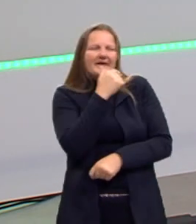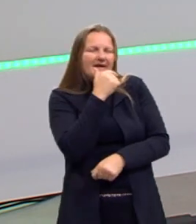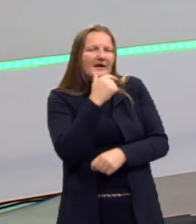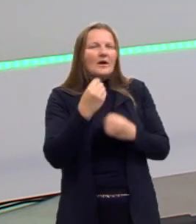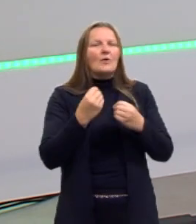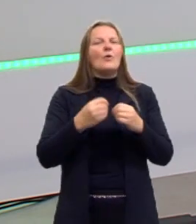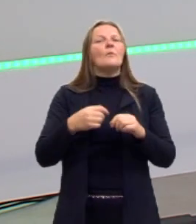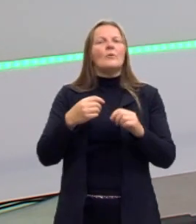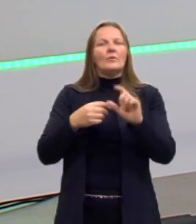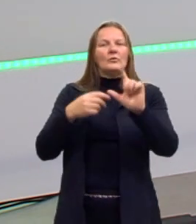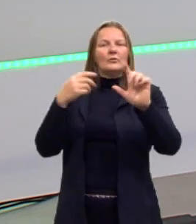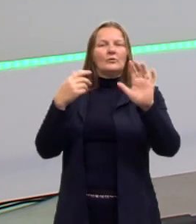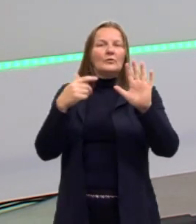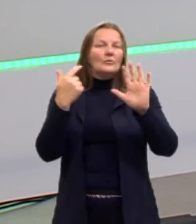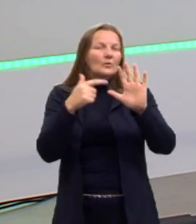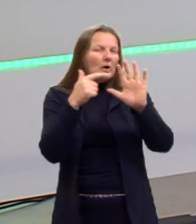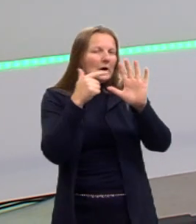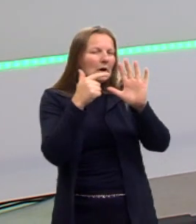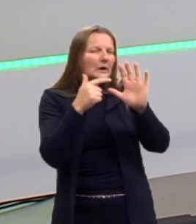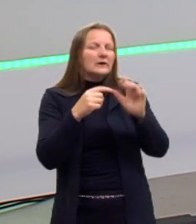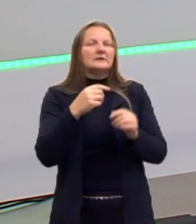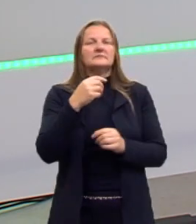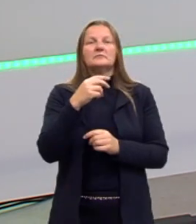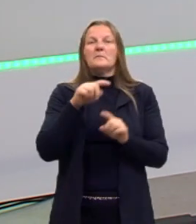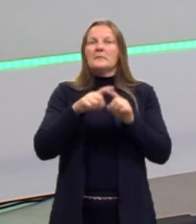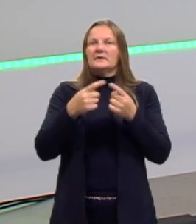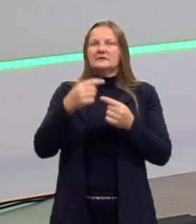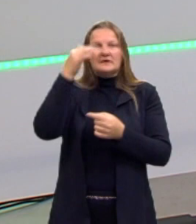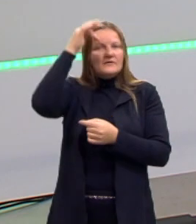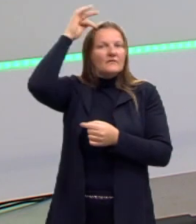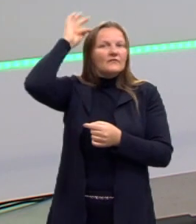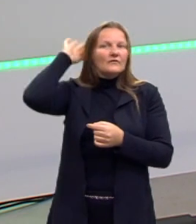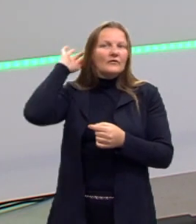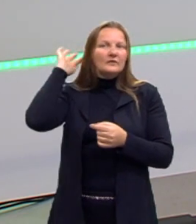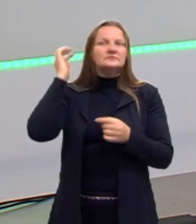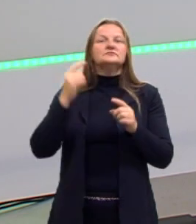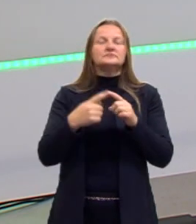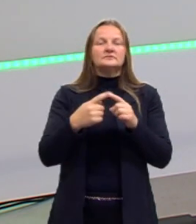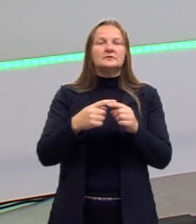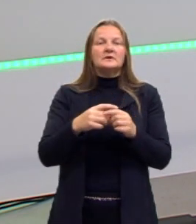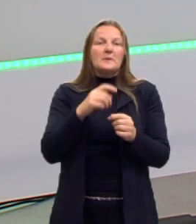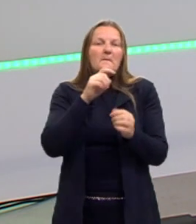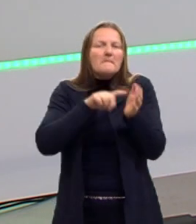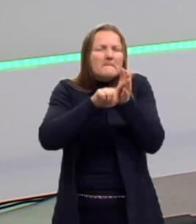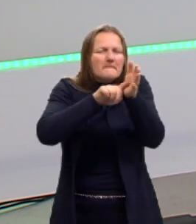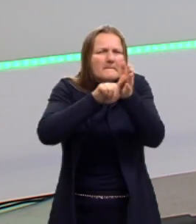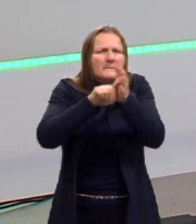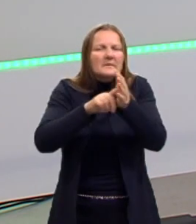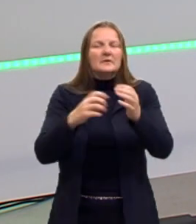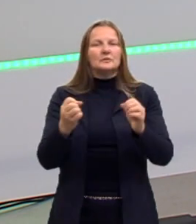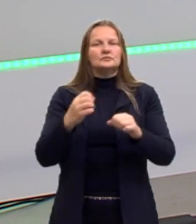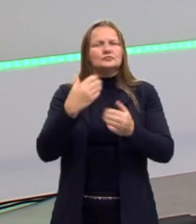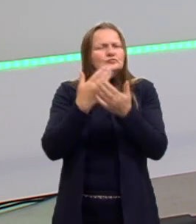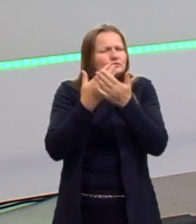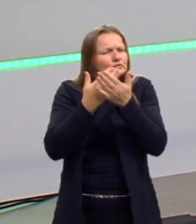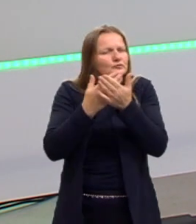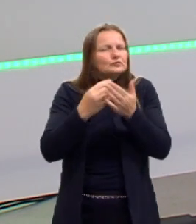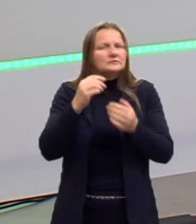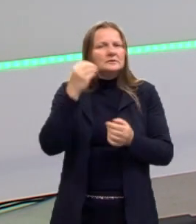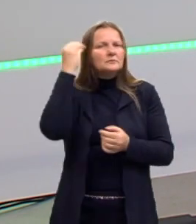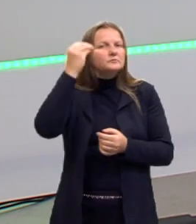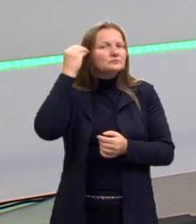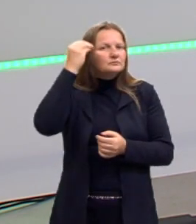evoluindo. E como até mesmo Freud, que aí todo mundo conhece como pai da psicanálise, que é um grande estudioso da